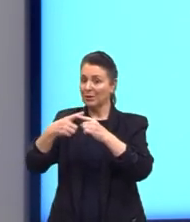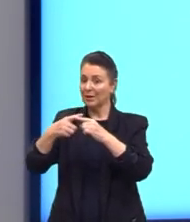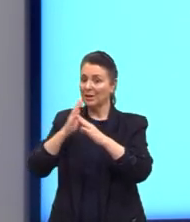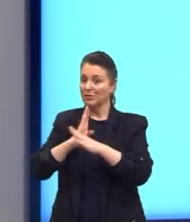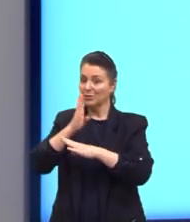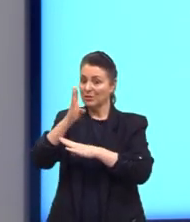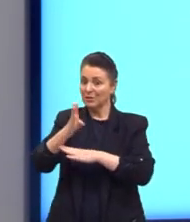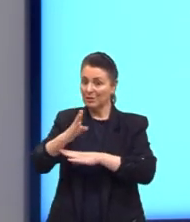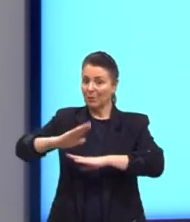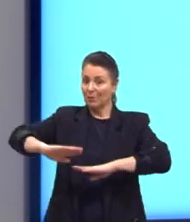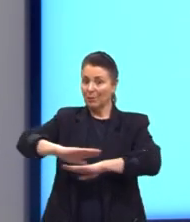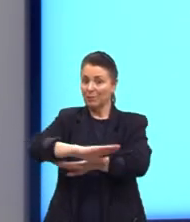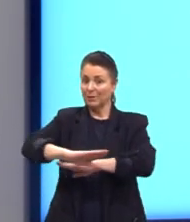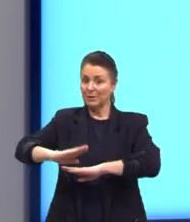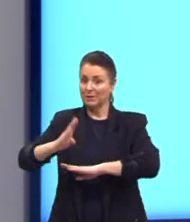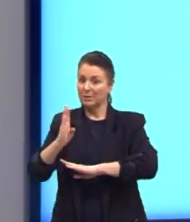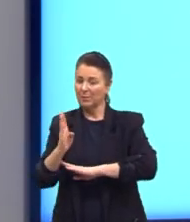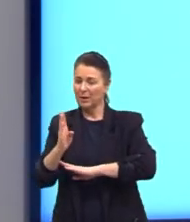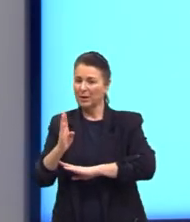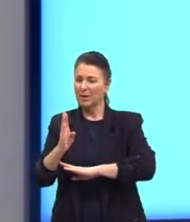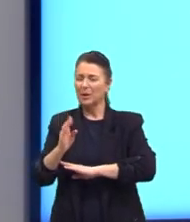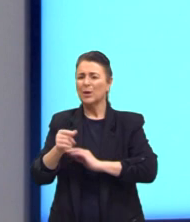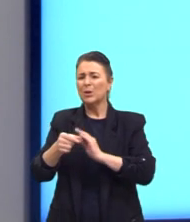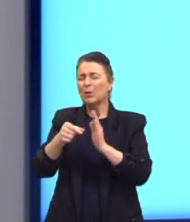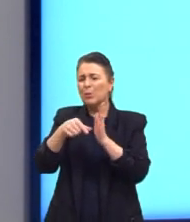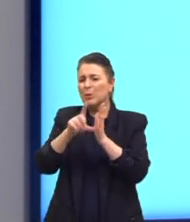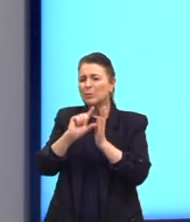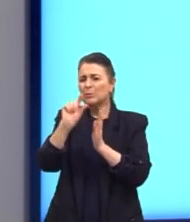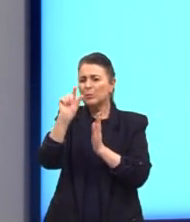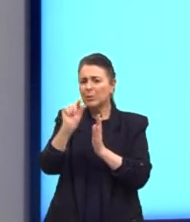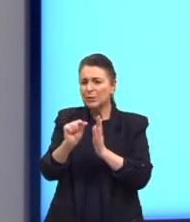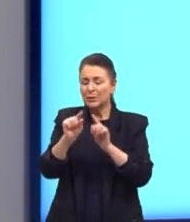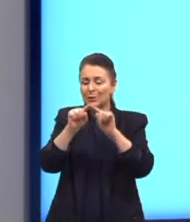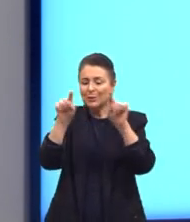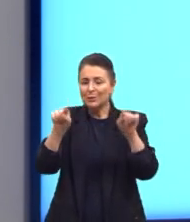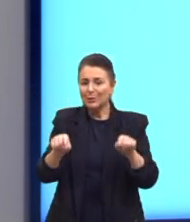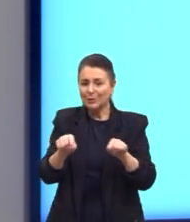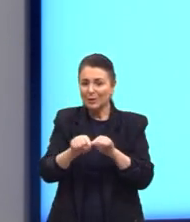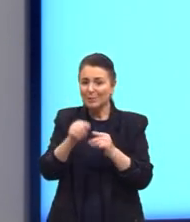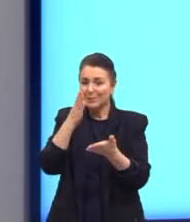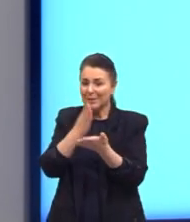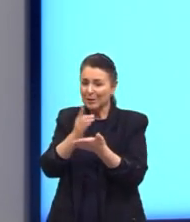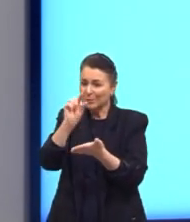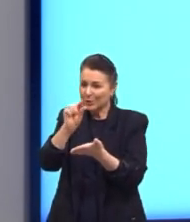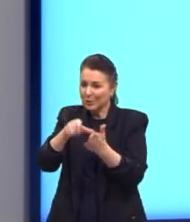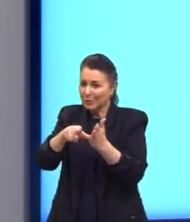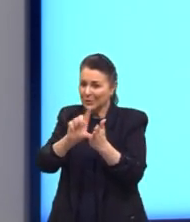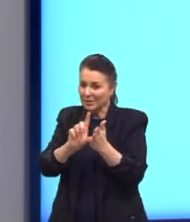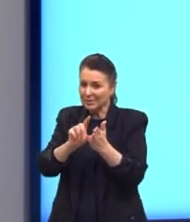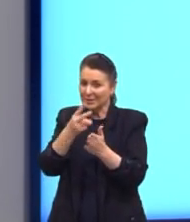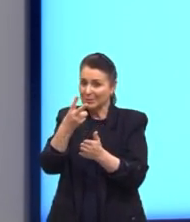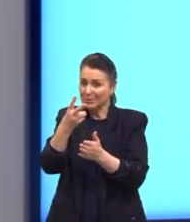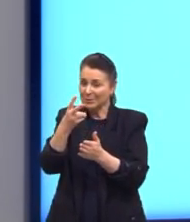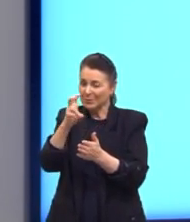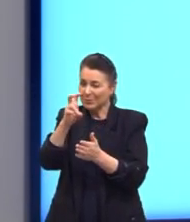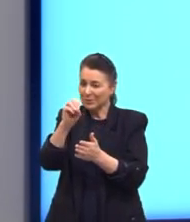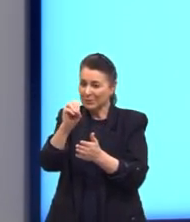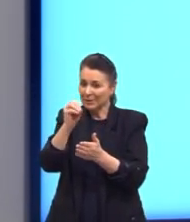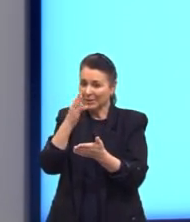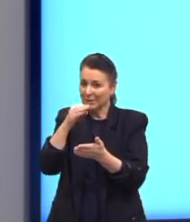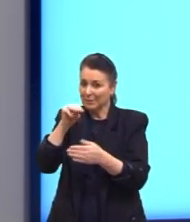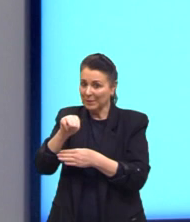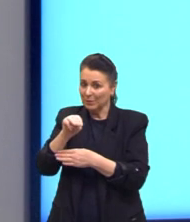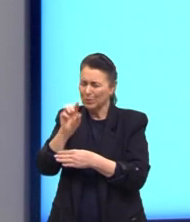B, e ficaria um pouquinho antes da metade do quadradinho, né? A metade do quadrado teria 50 metros. Então, ele está um pouquinho só